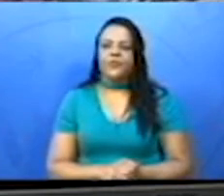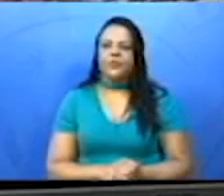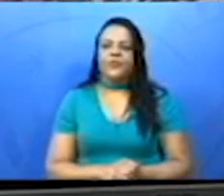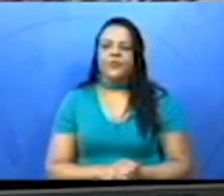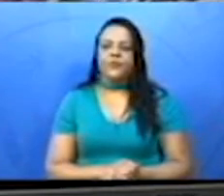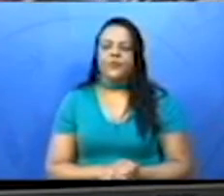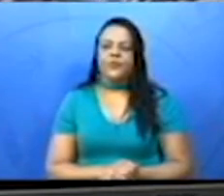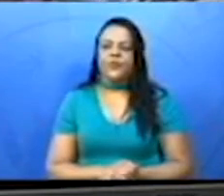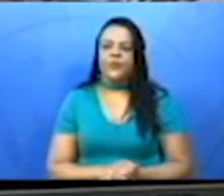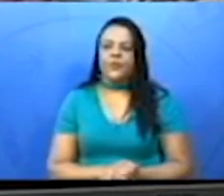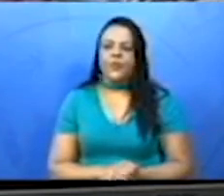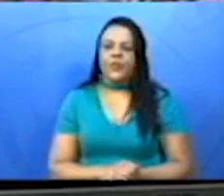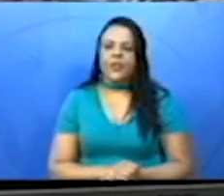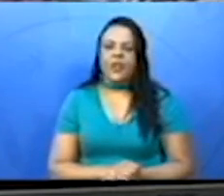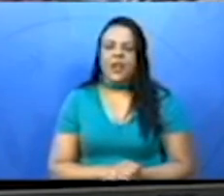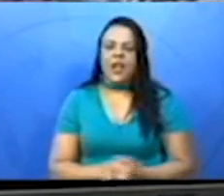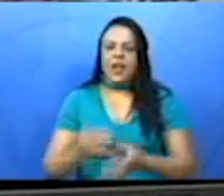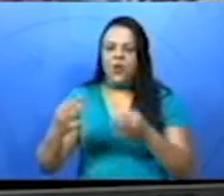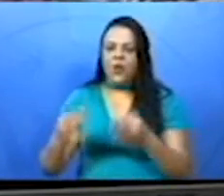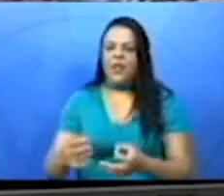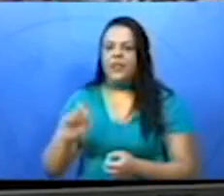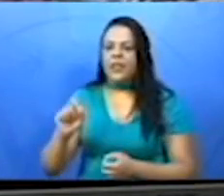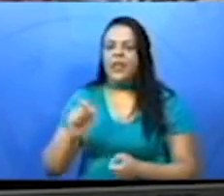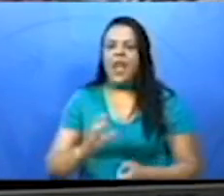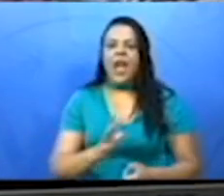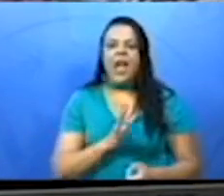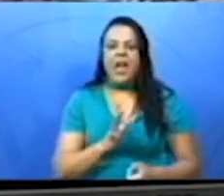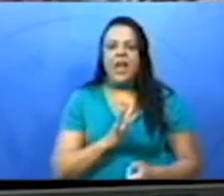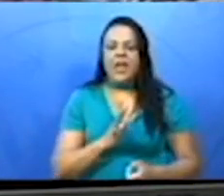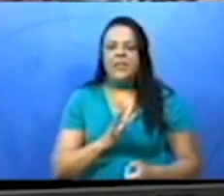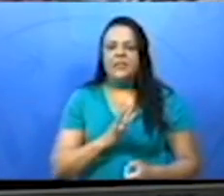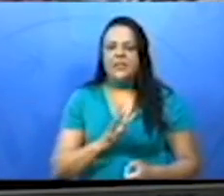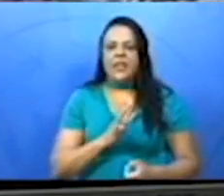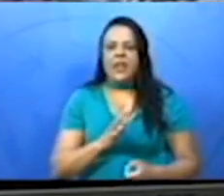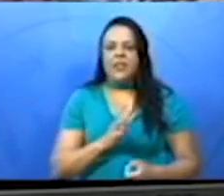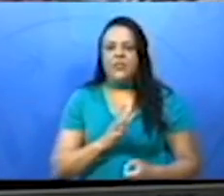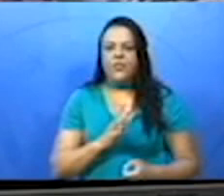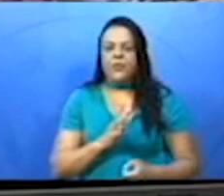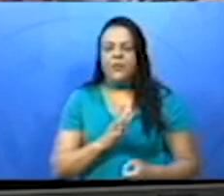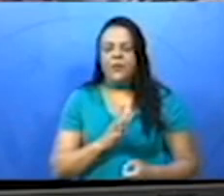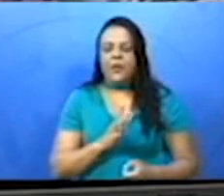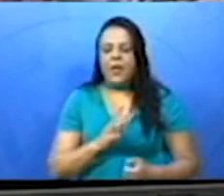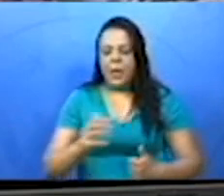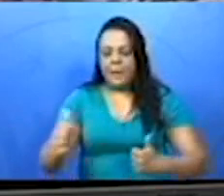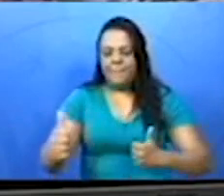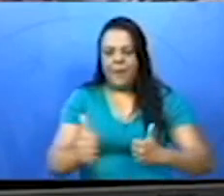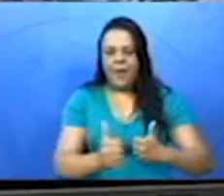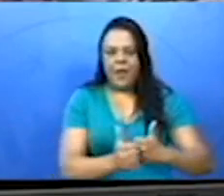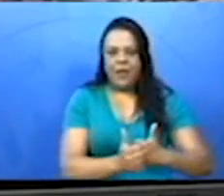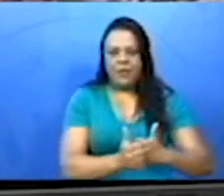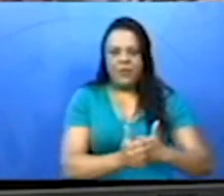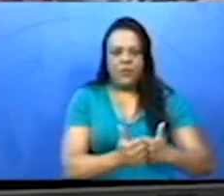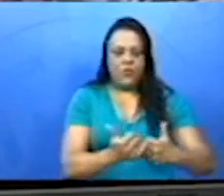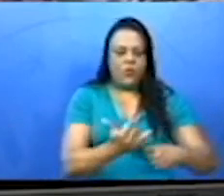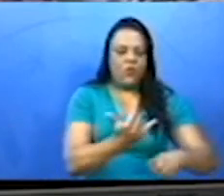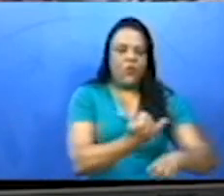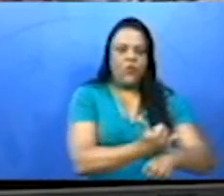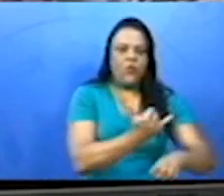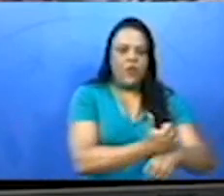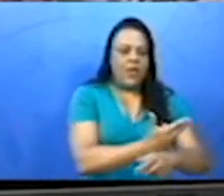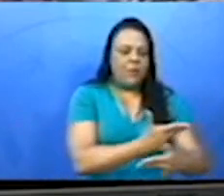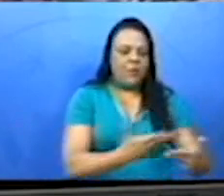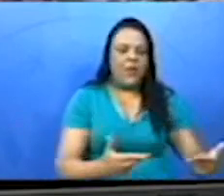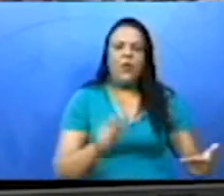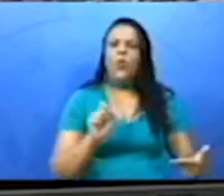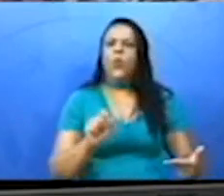bem. A correta é... A cidade mais próxima da área de mineração era o Rio de